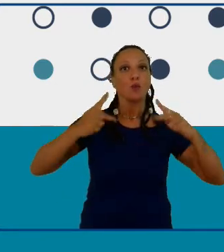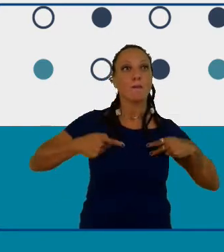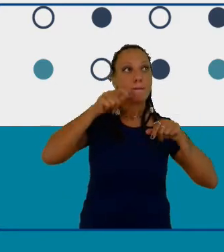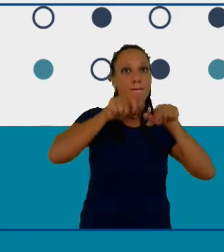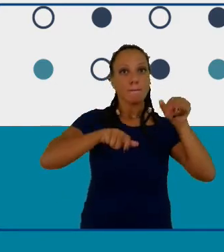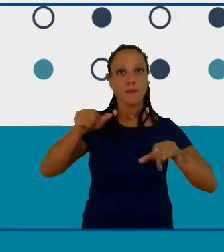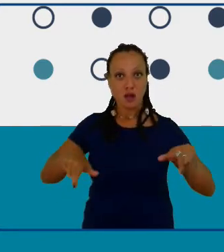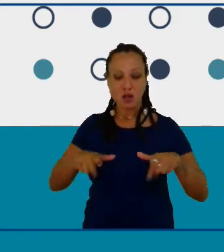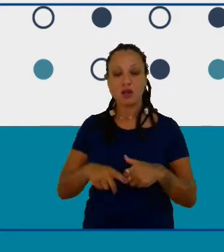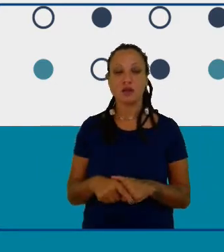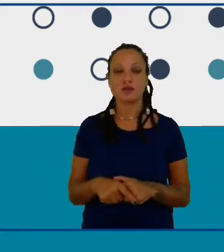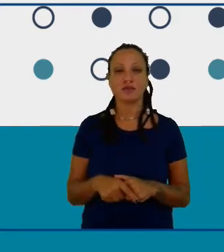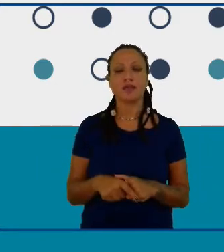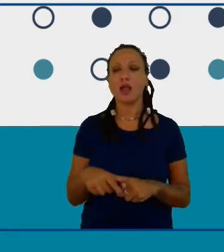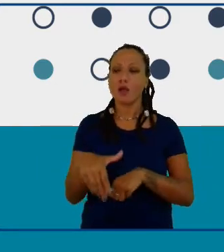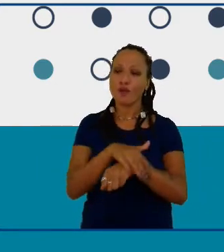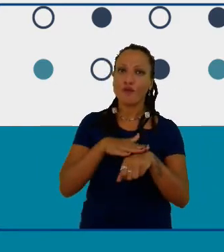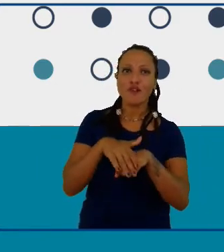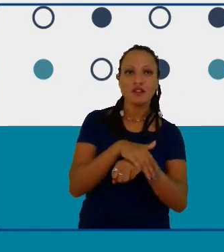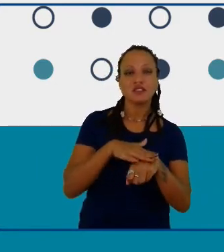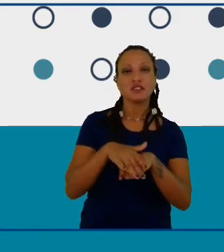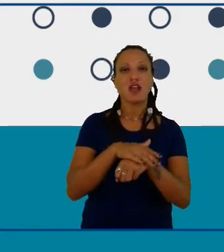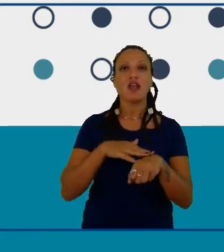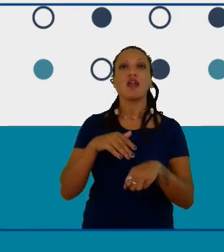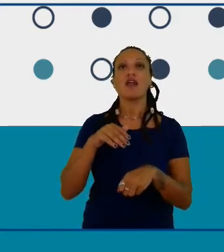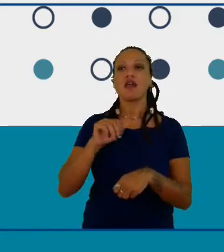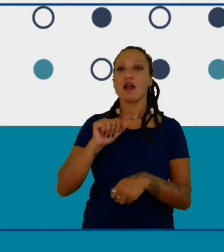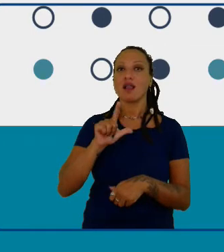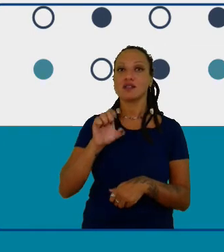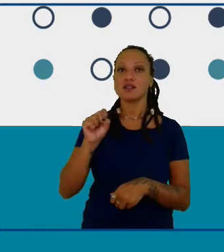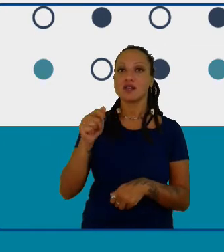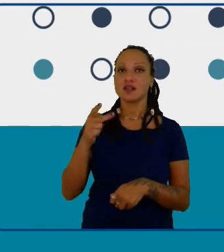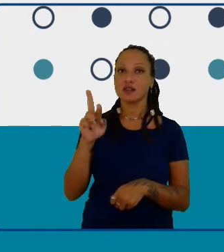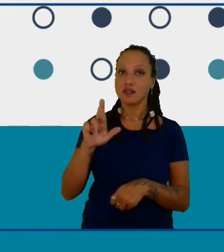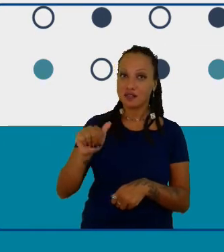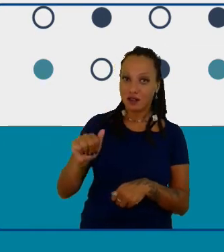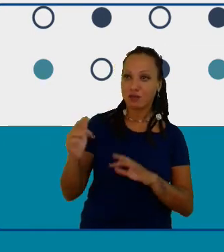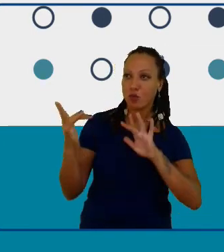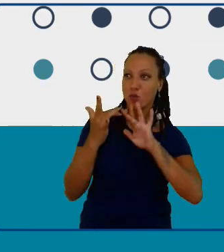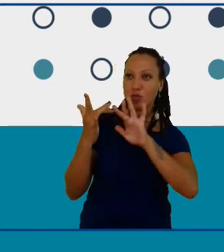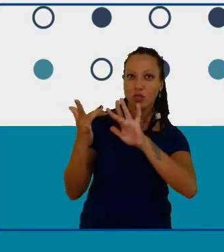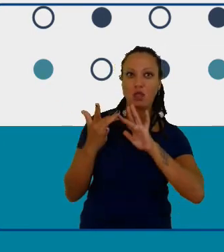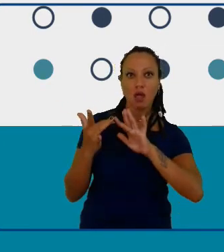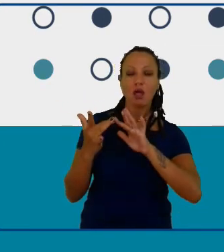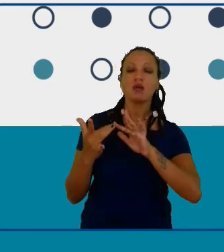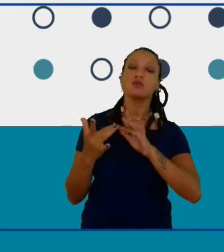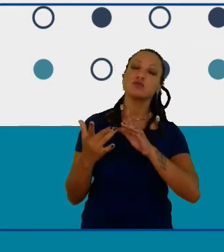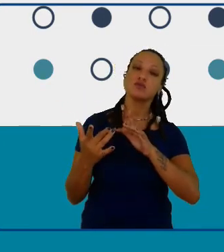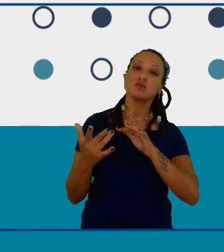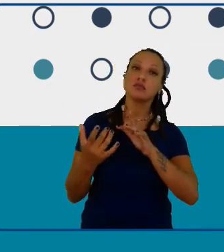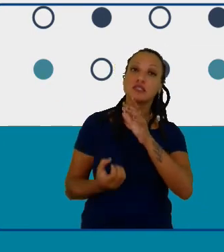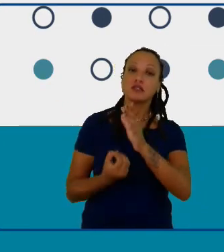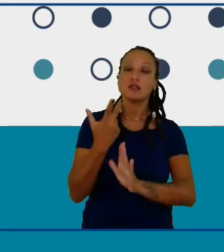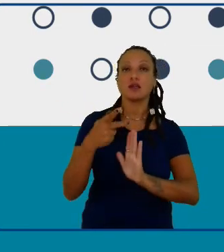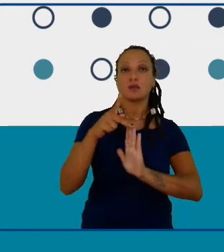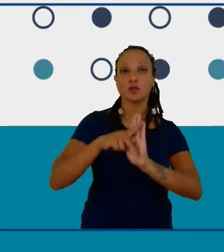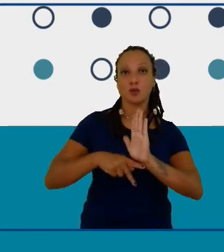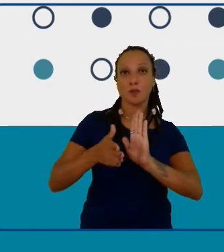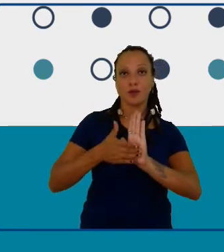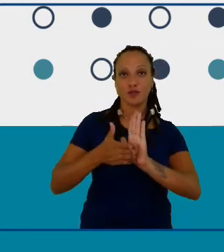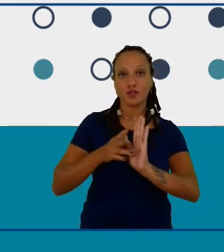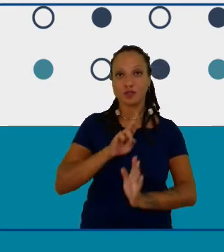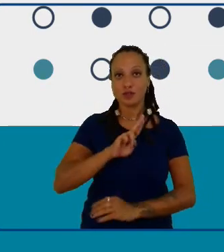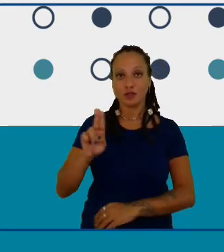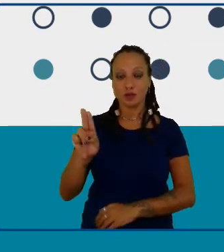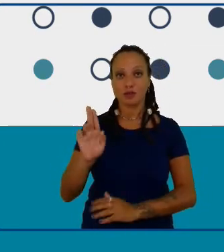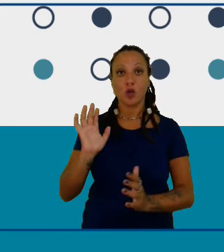com a Alessandra nosso contato se reestabeleceu e aí elaboramos um projeto que se chama clubes